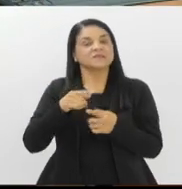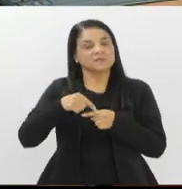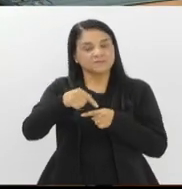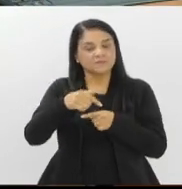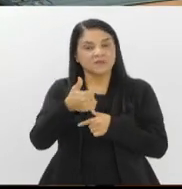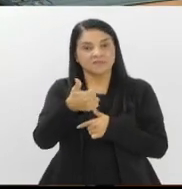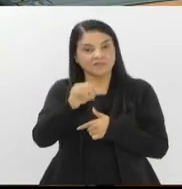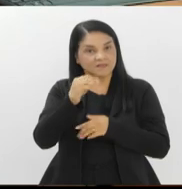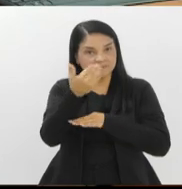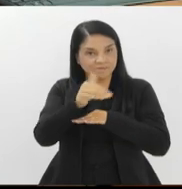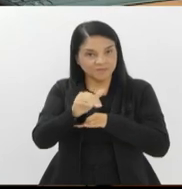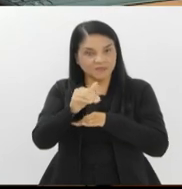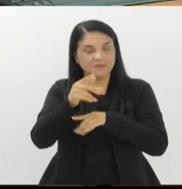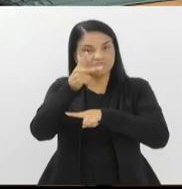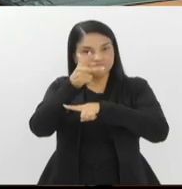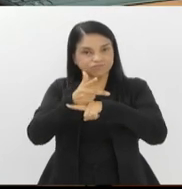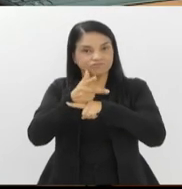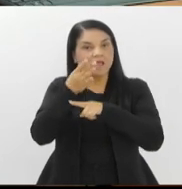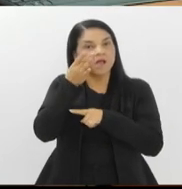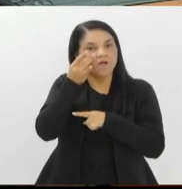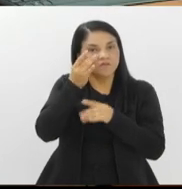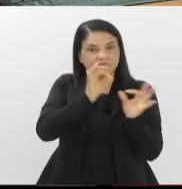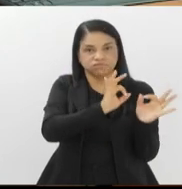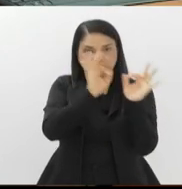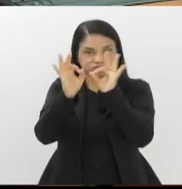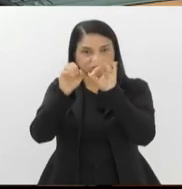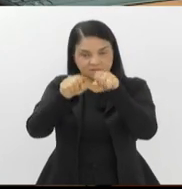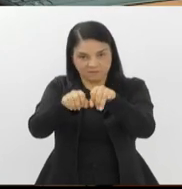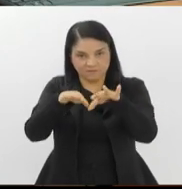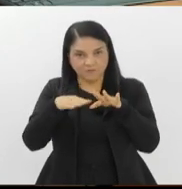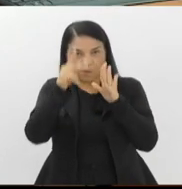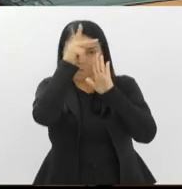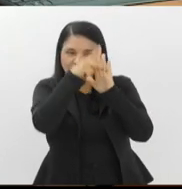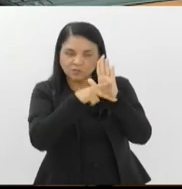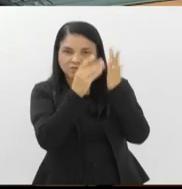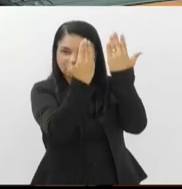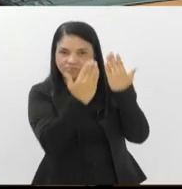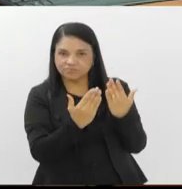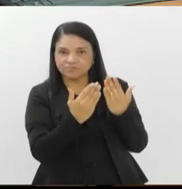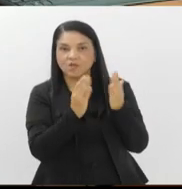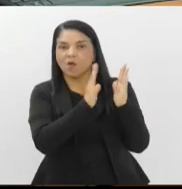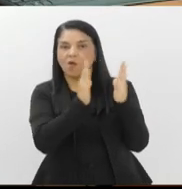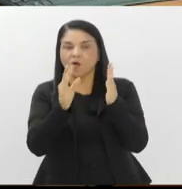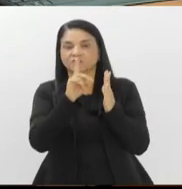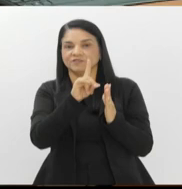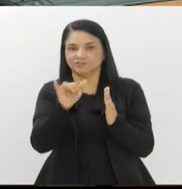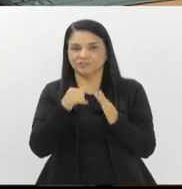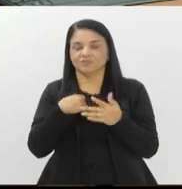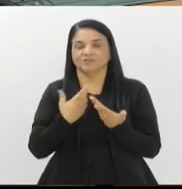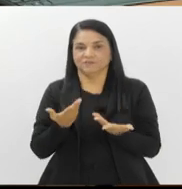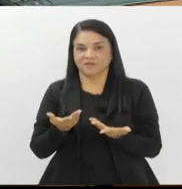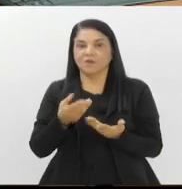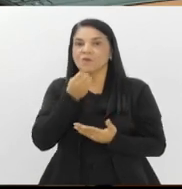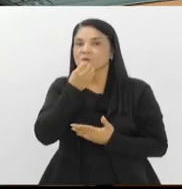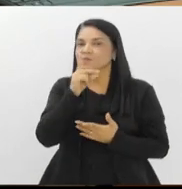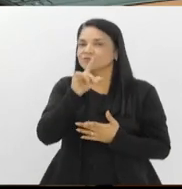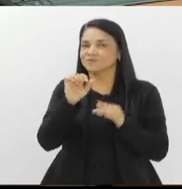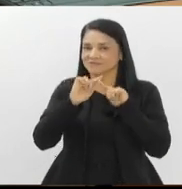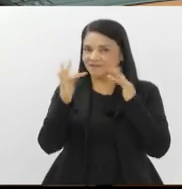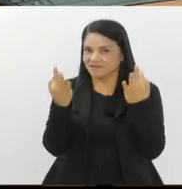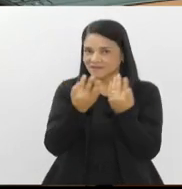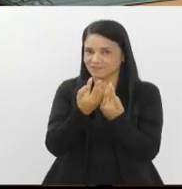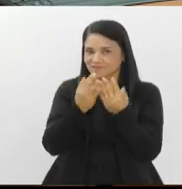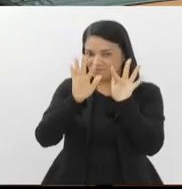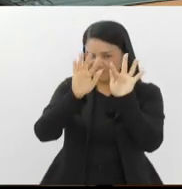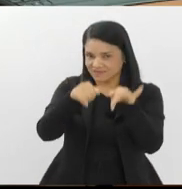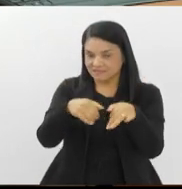manhã, tem a transmissão ao vivo da sessão que vai analisar os projetos da ordem do dia direto do plenário. O Bom Dia Alerje termina aqui. Se